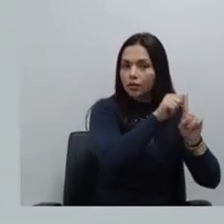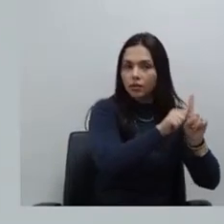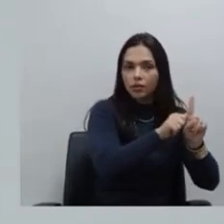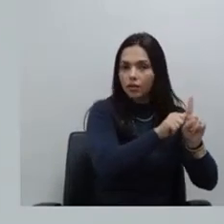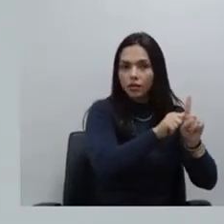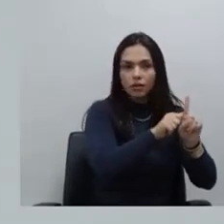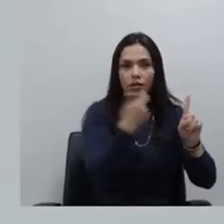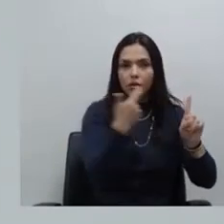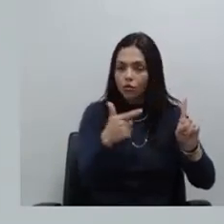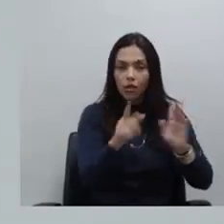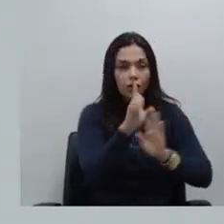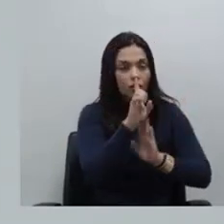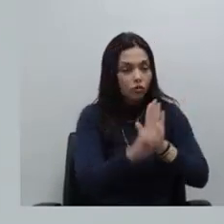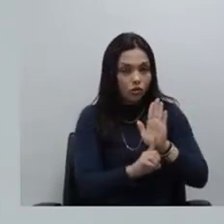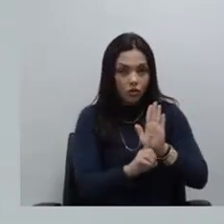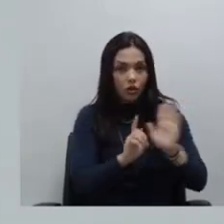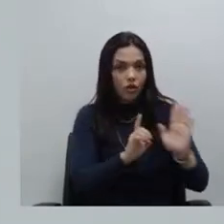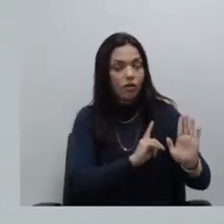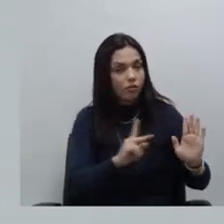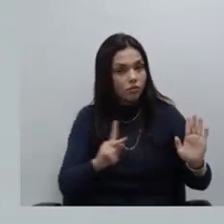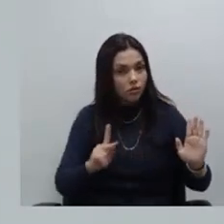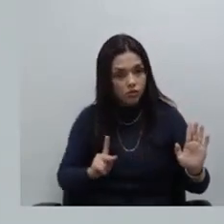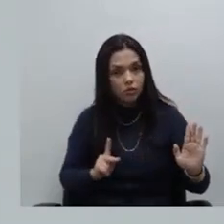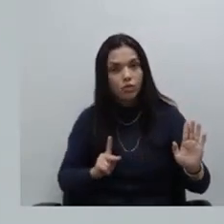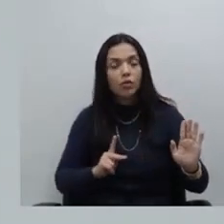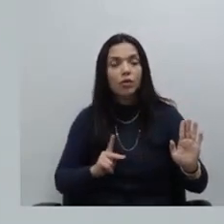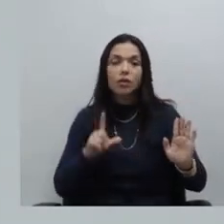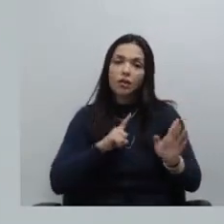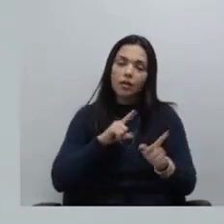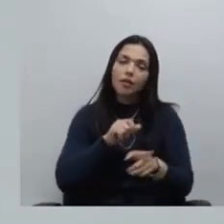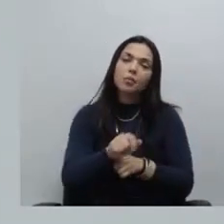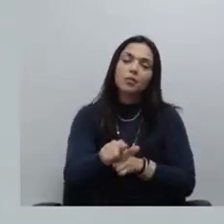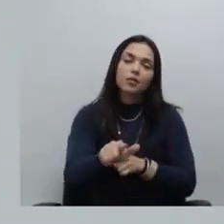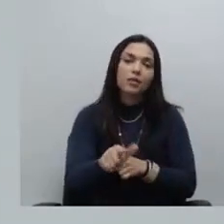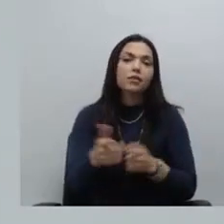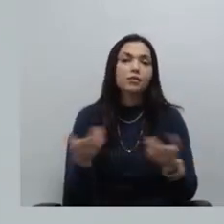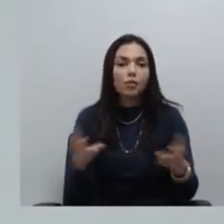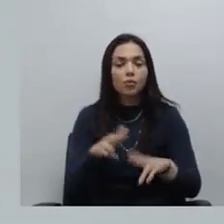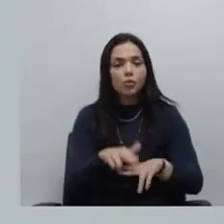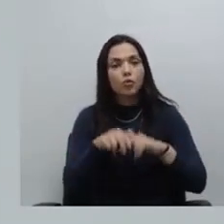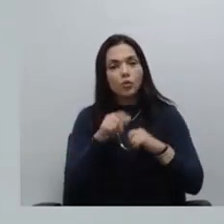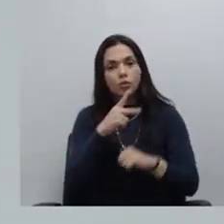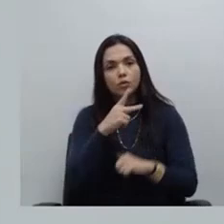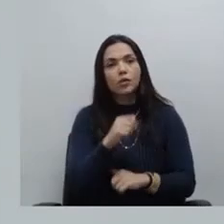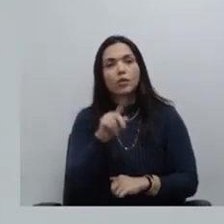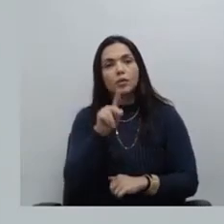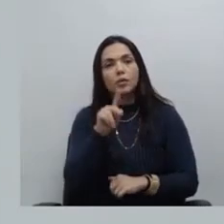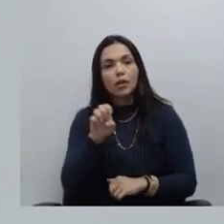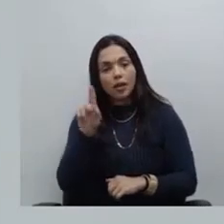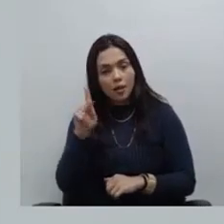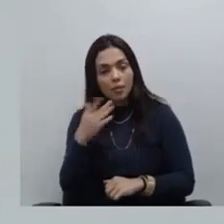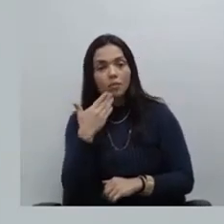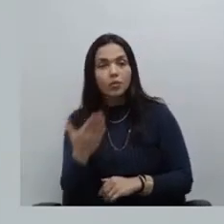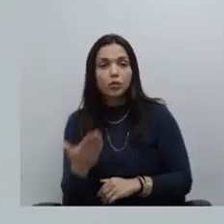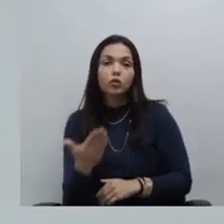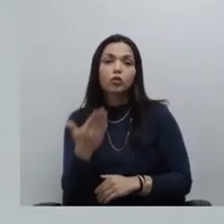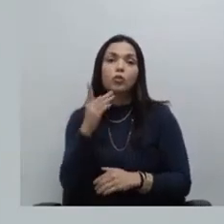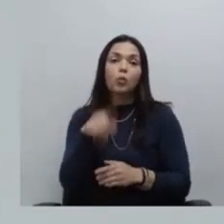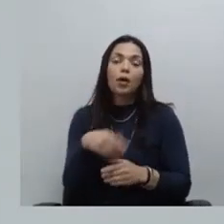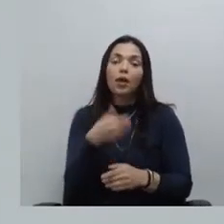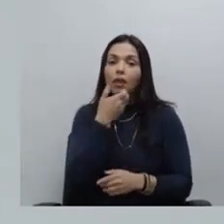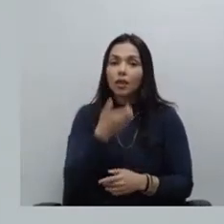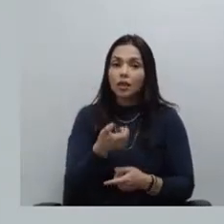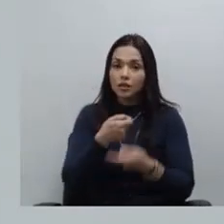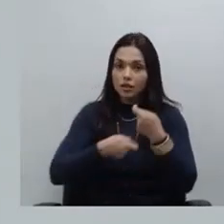é reconhecido esse direito aos defensores e defensoras públicas há uma prescrição claro a PADEP ingressou com o pedido administrativo em dezembro pelo menos para os associados